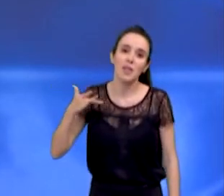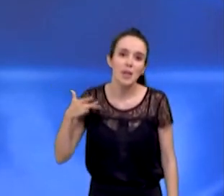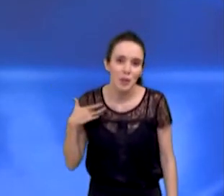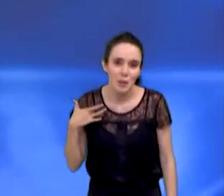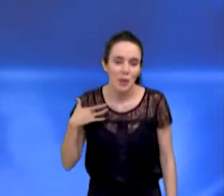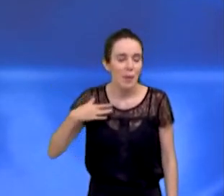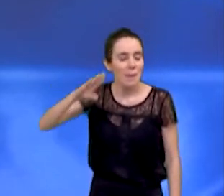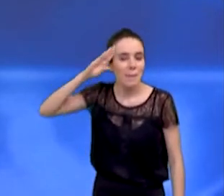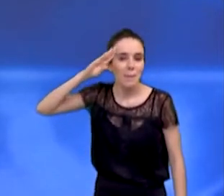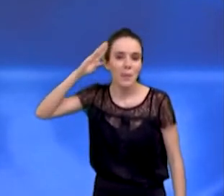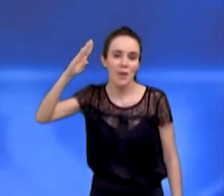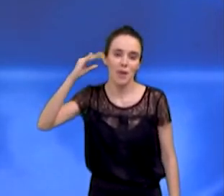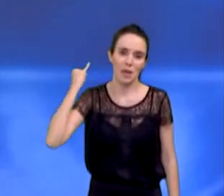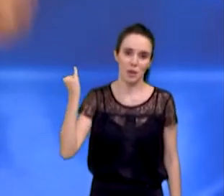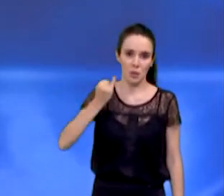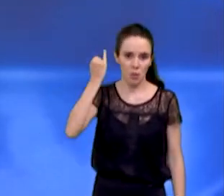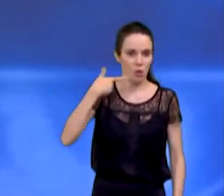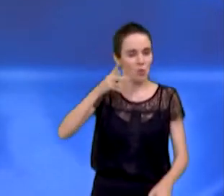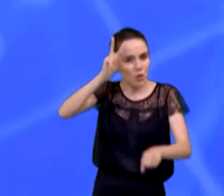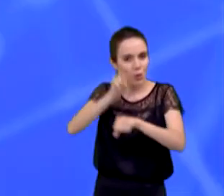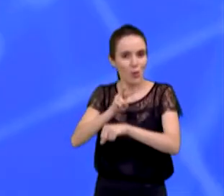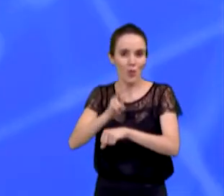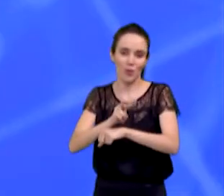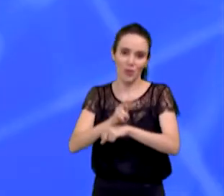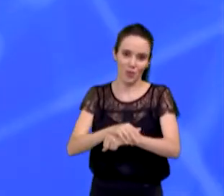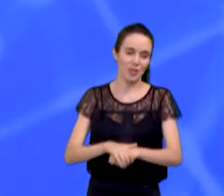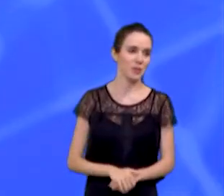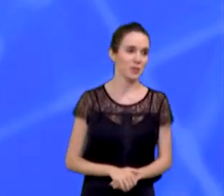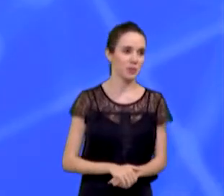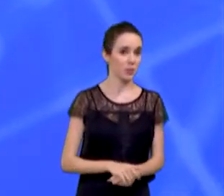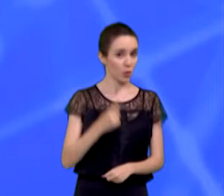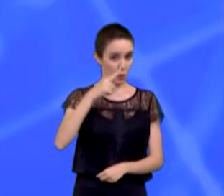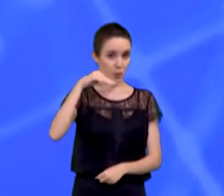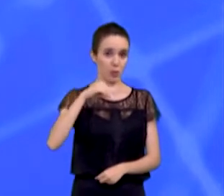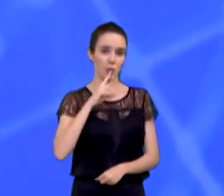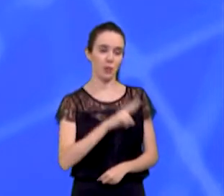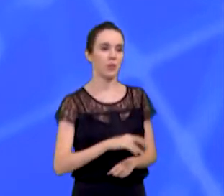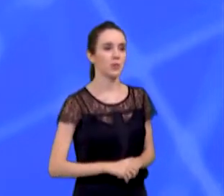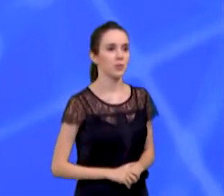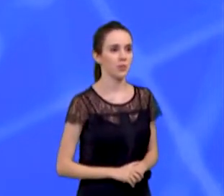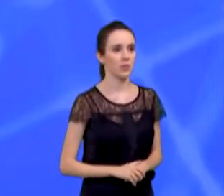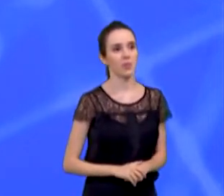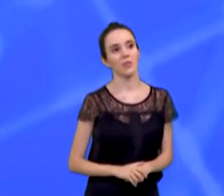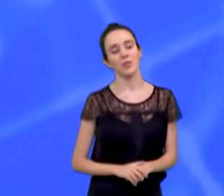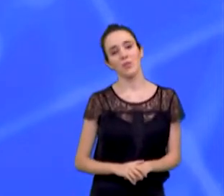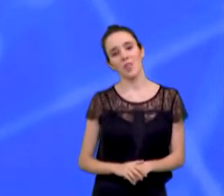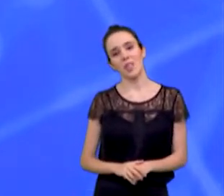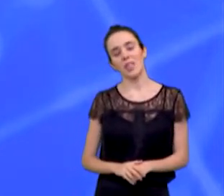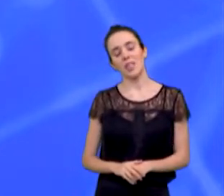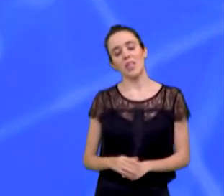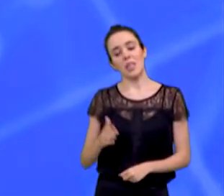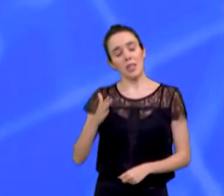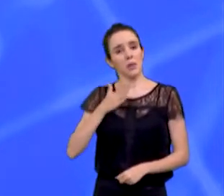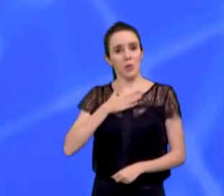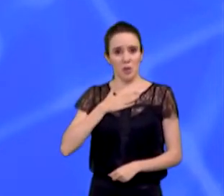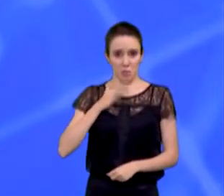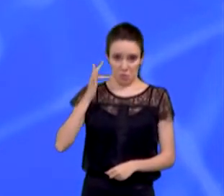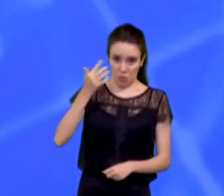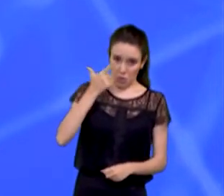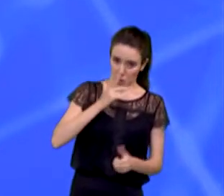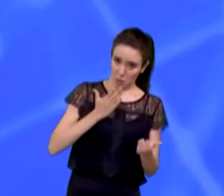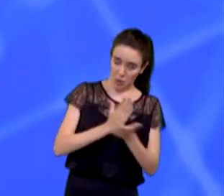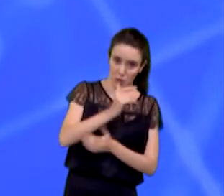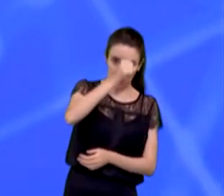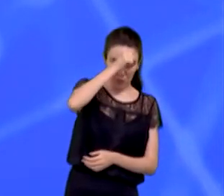bem maior da pessoa que que ser preservada. réplica, candidato, um minuto. Olha, na nossa gestão, passou